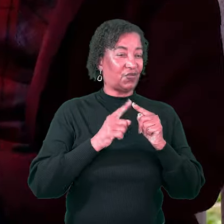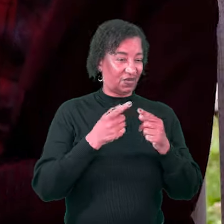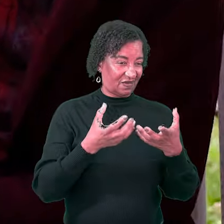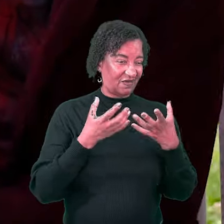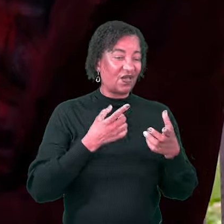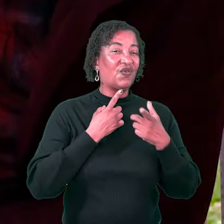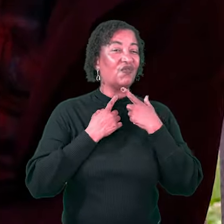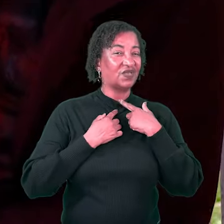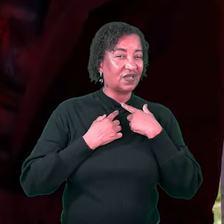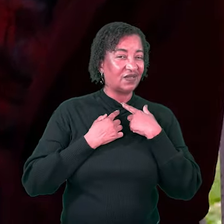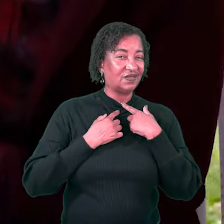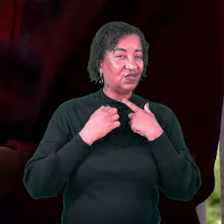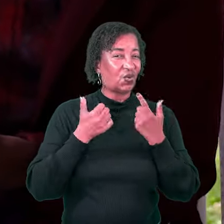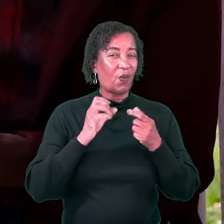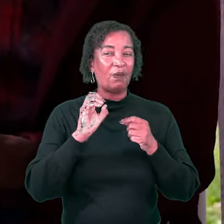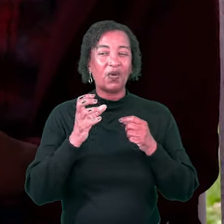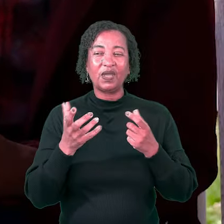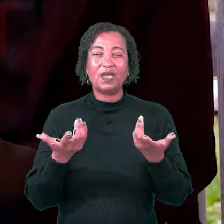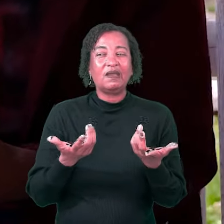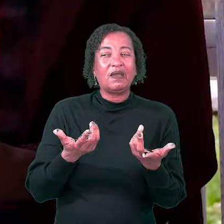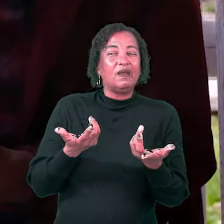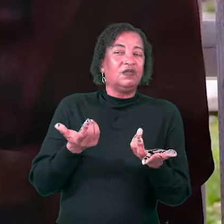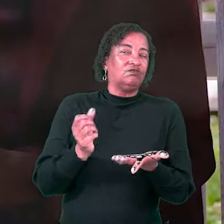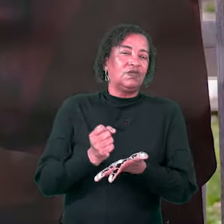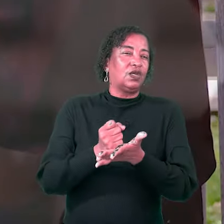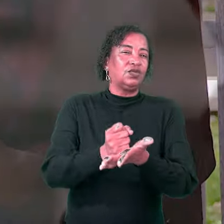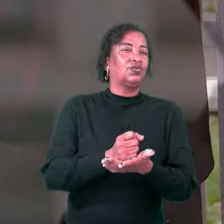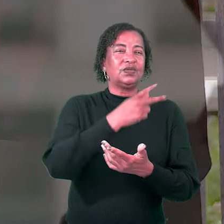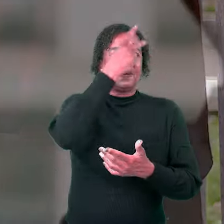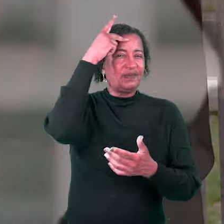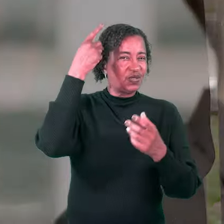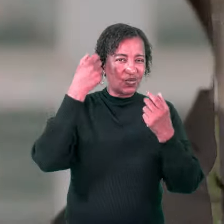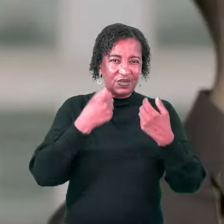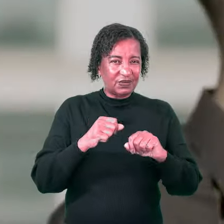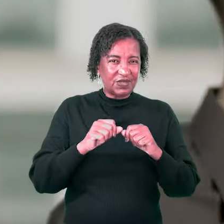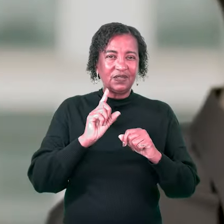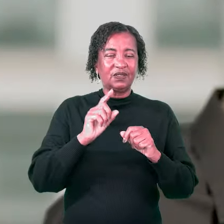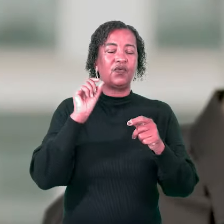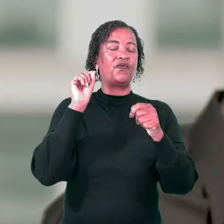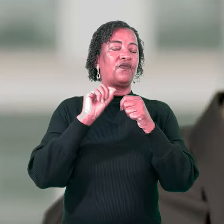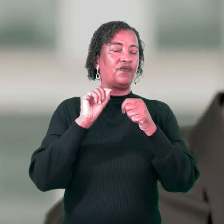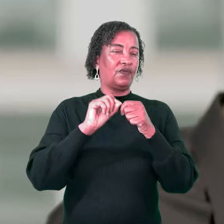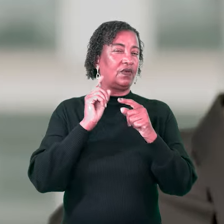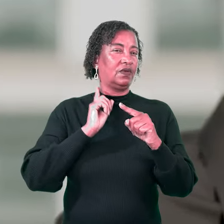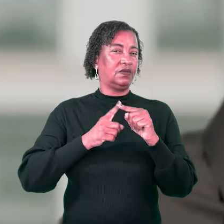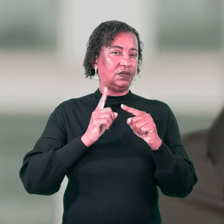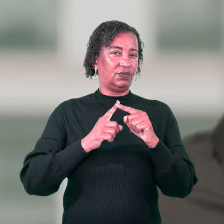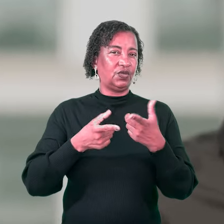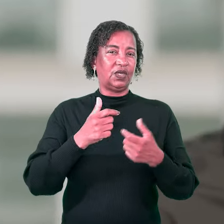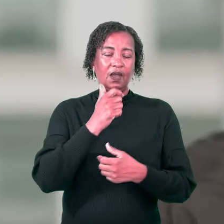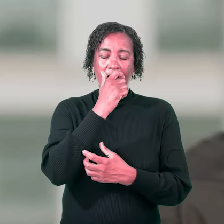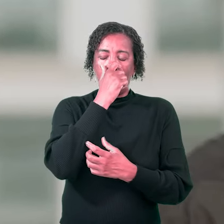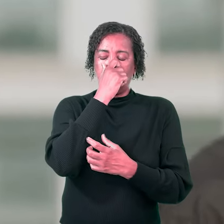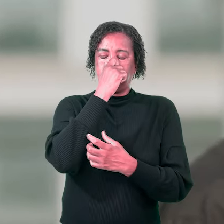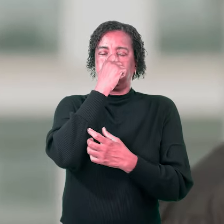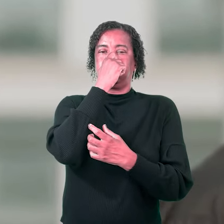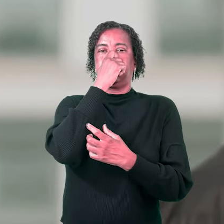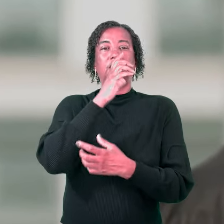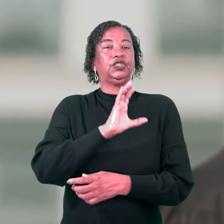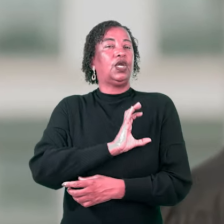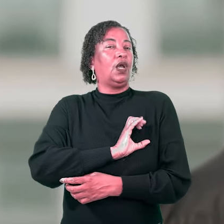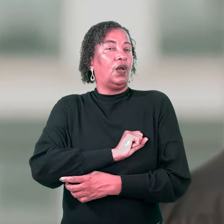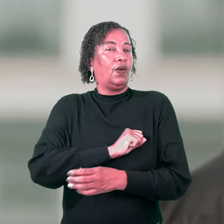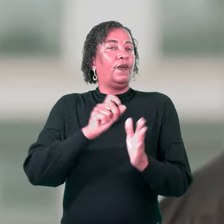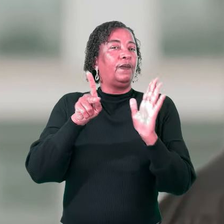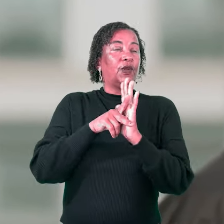compensar alguma necessidade psicológica de ajudar a quem precisa. Elas fazem isso porque estão cheias do amor de